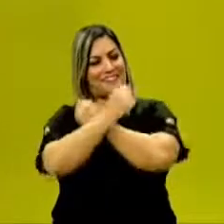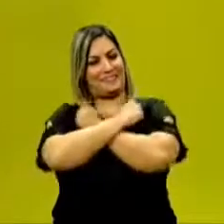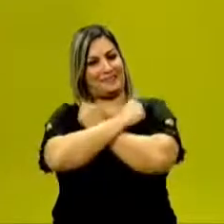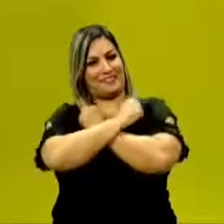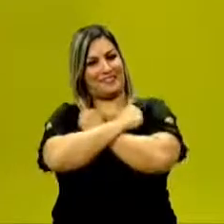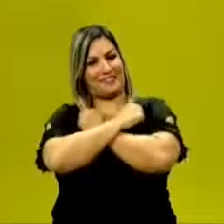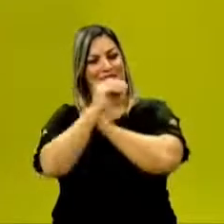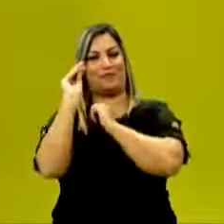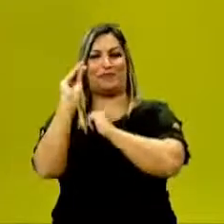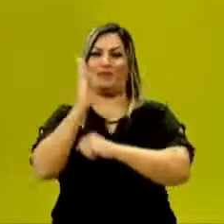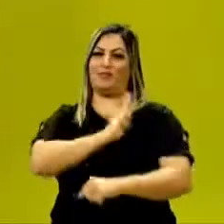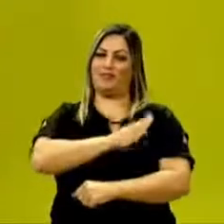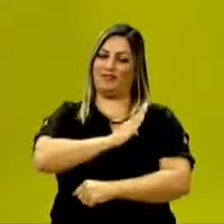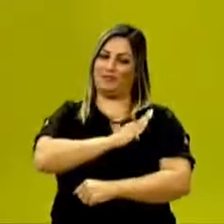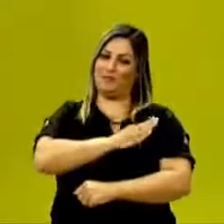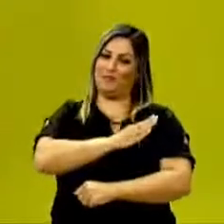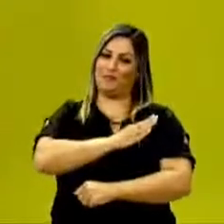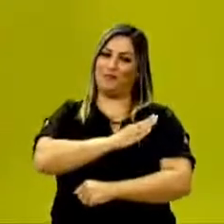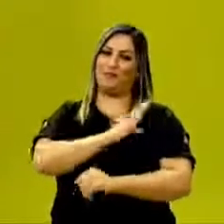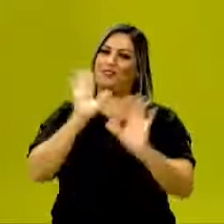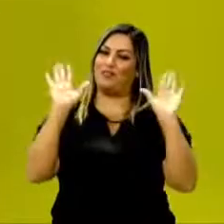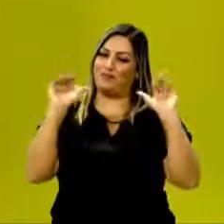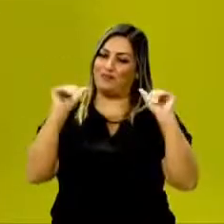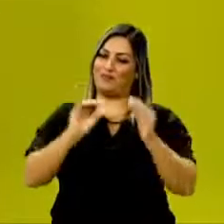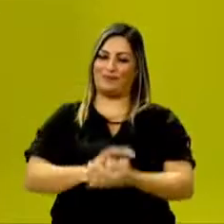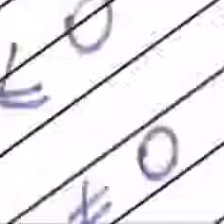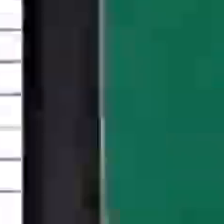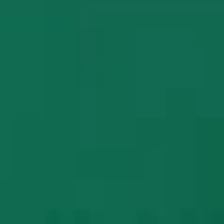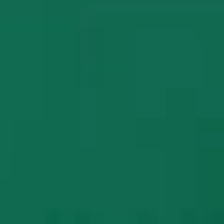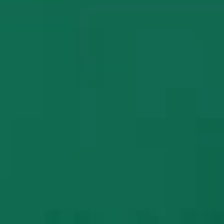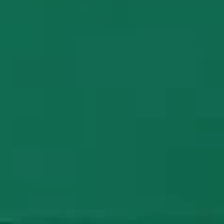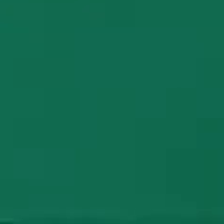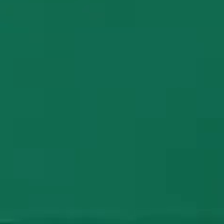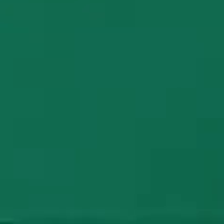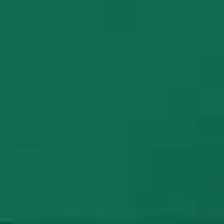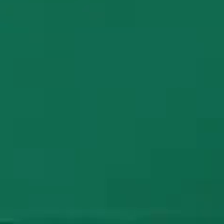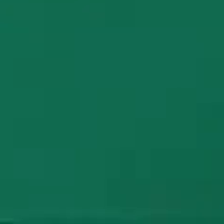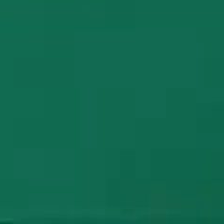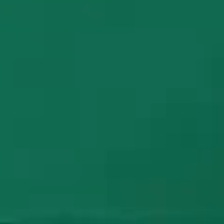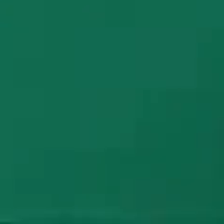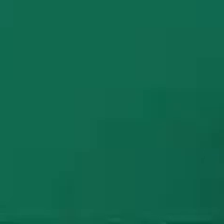Forte abraço, beijo no coração, fui! Fui!